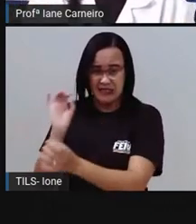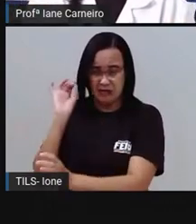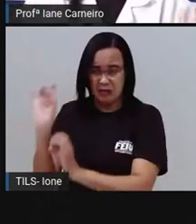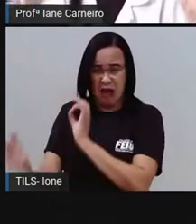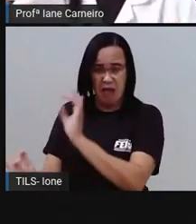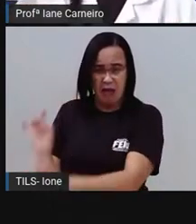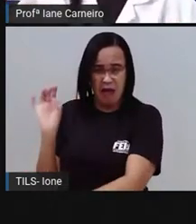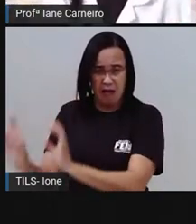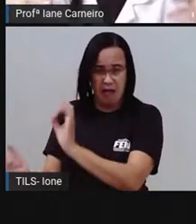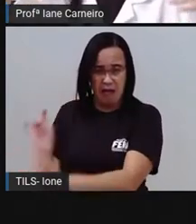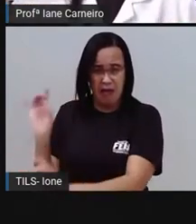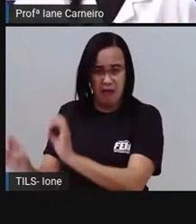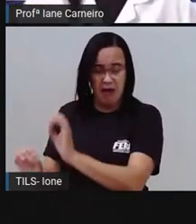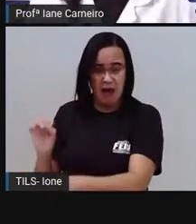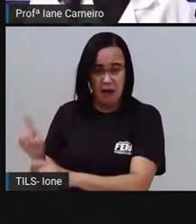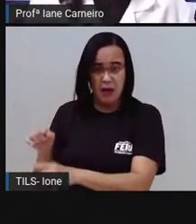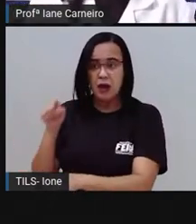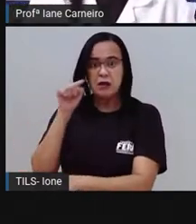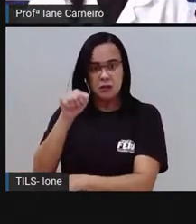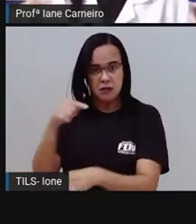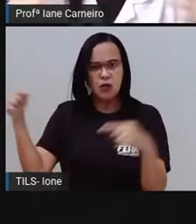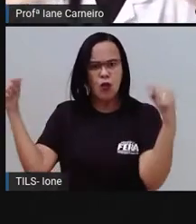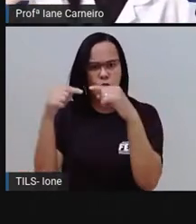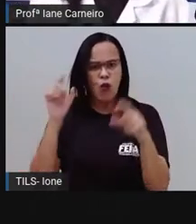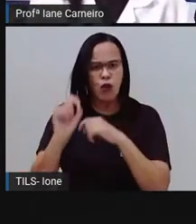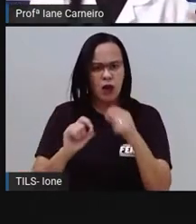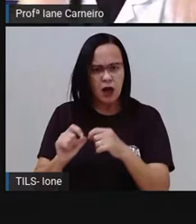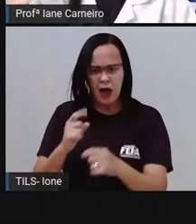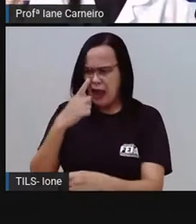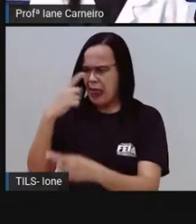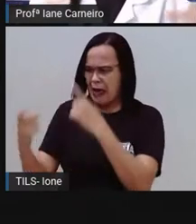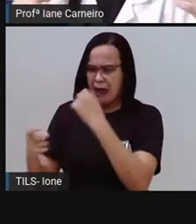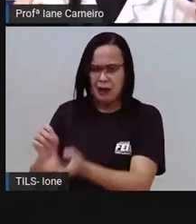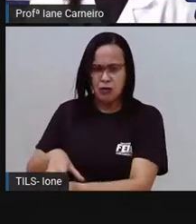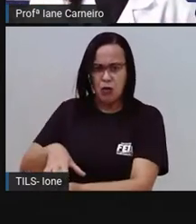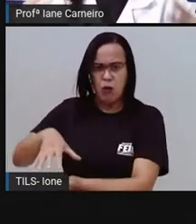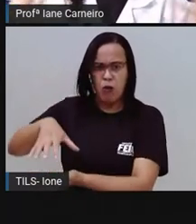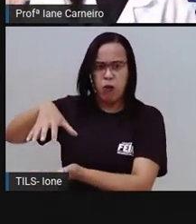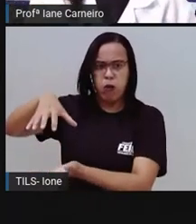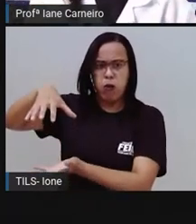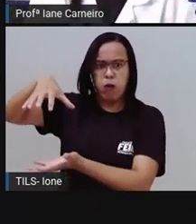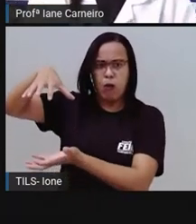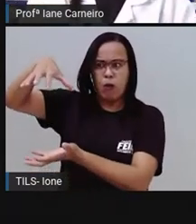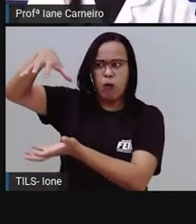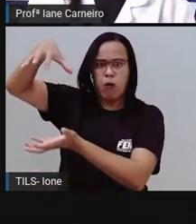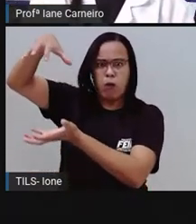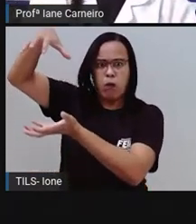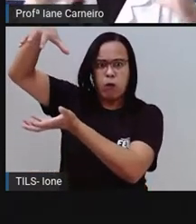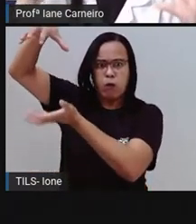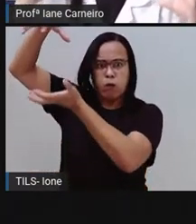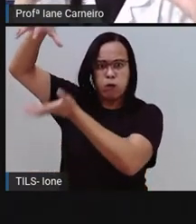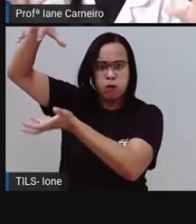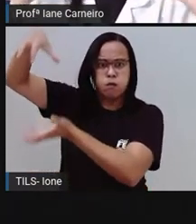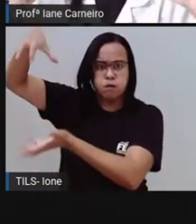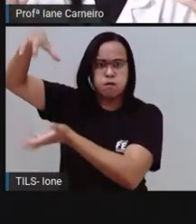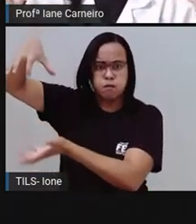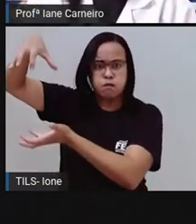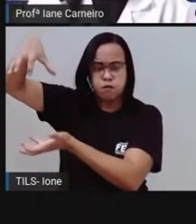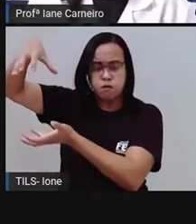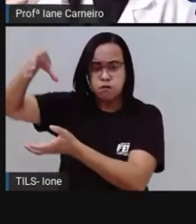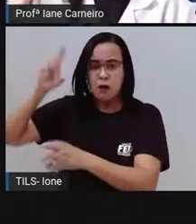daquele lixo, ele vai aumentando e o problema vai crescendo com ele, né? Vai se tornando um